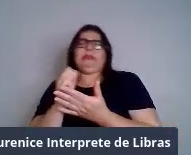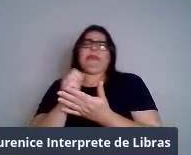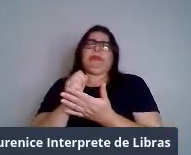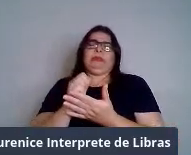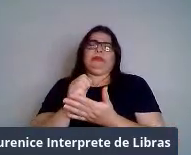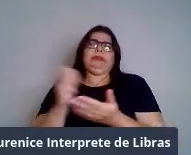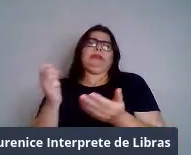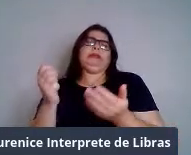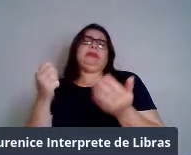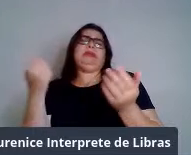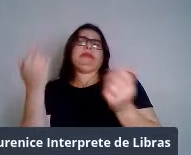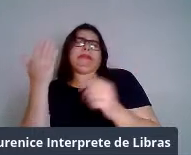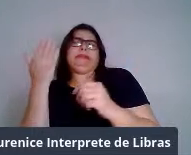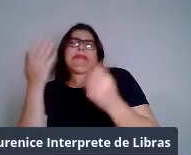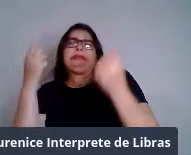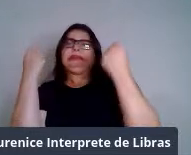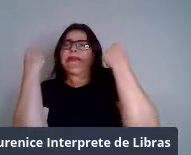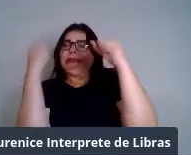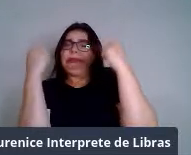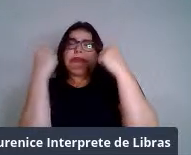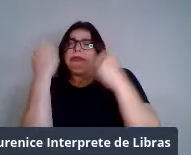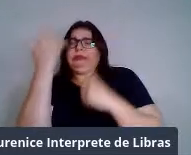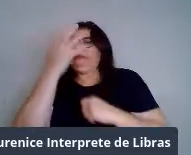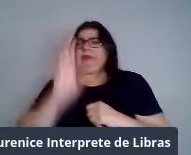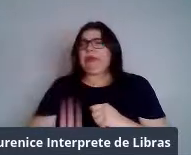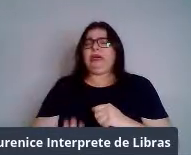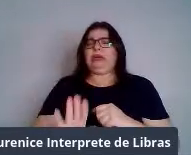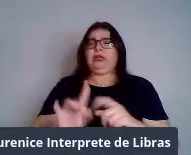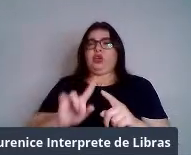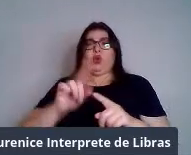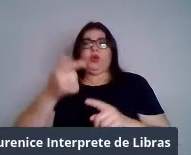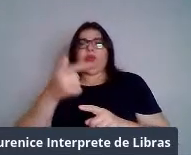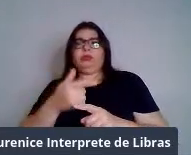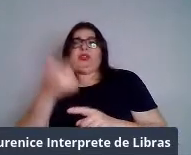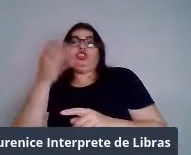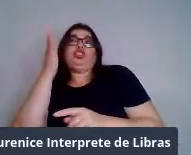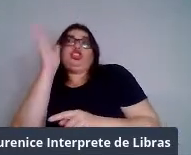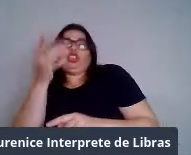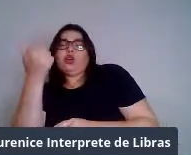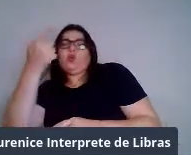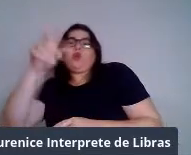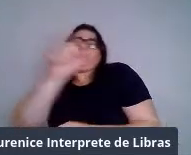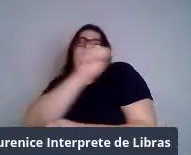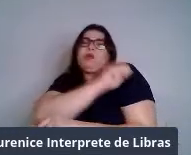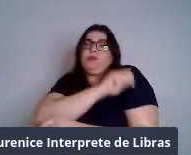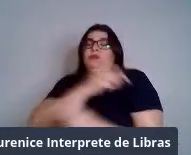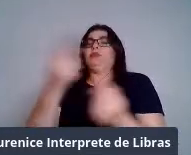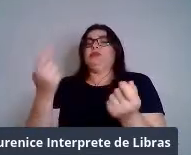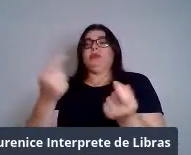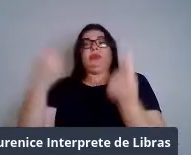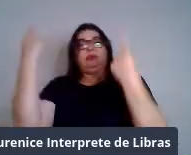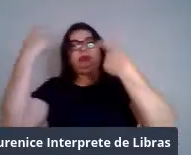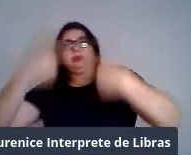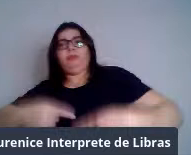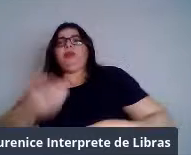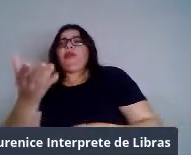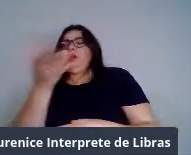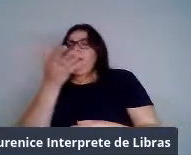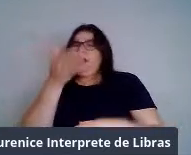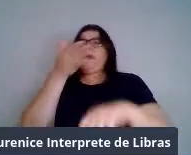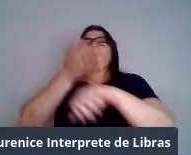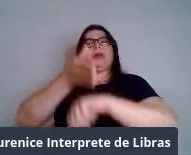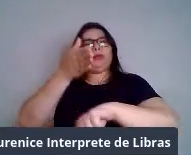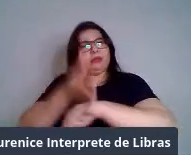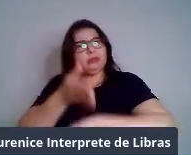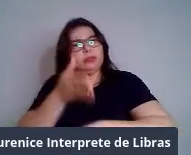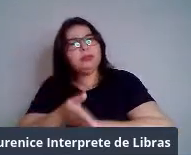competitivo já é aquele cara que é curioso, que gosta de evoluir, gosta de praticar. Se tiver alguma competição na região, ele pensa em